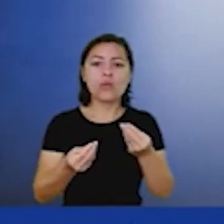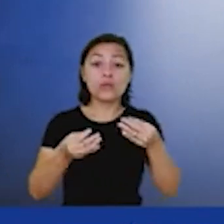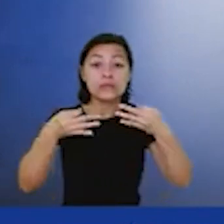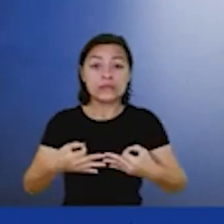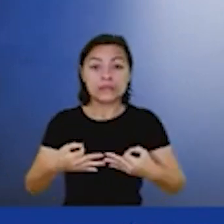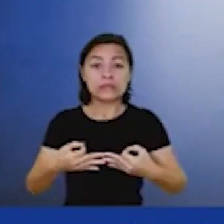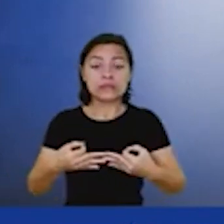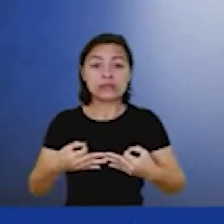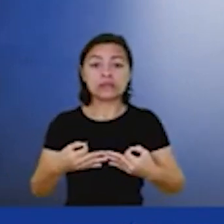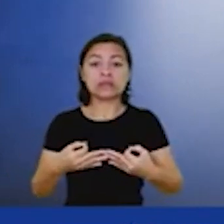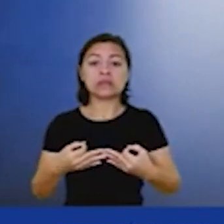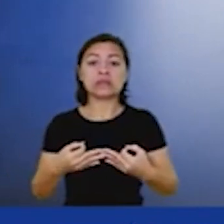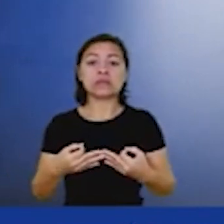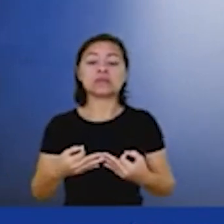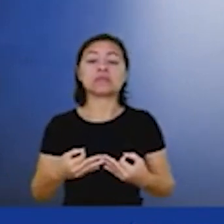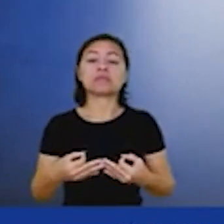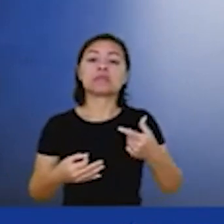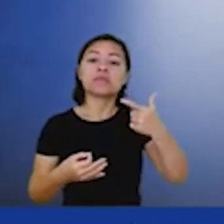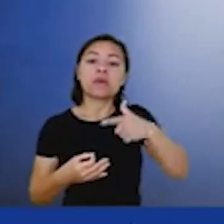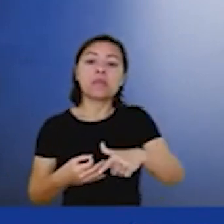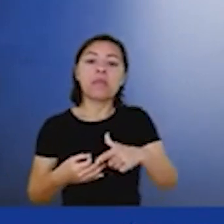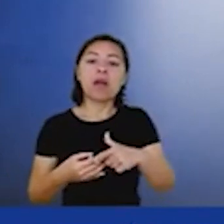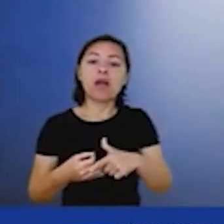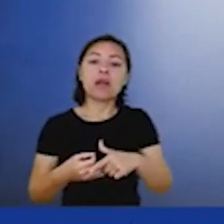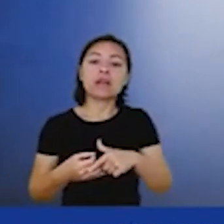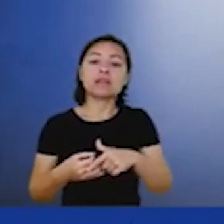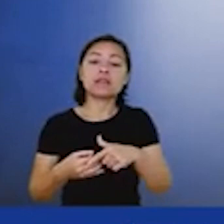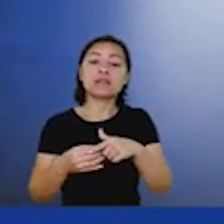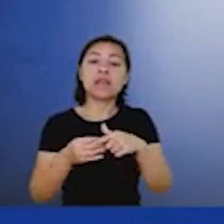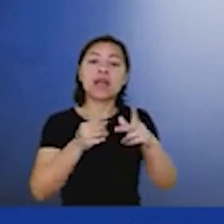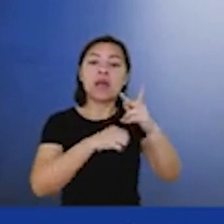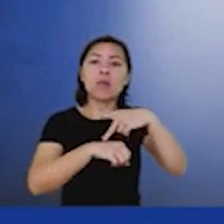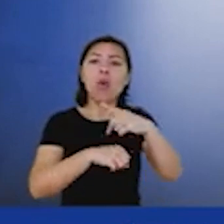uma construção de parcerias em nível internacional,